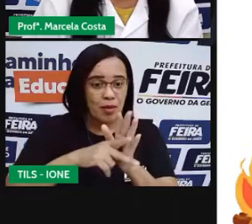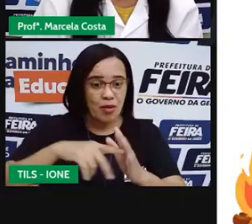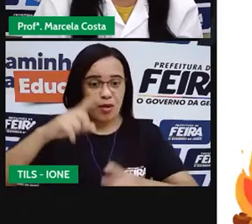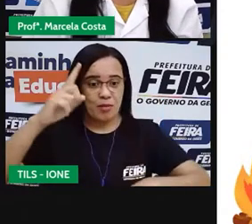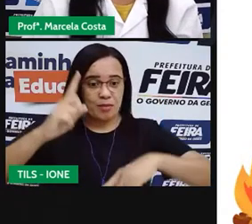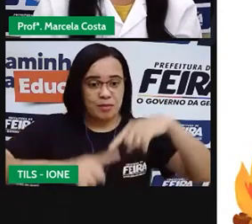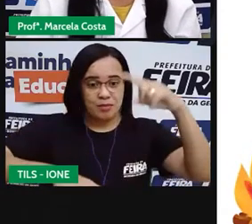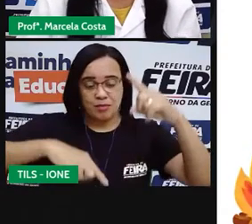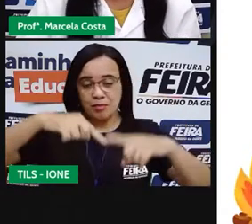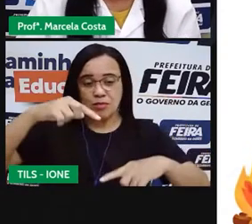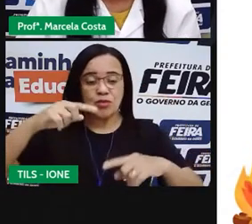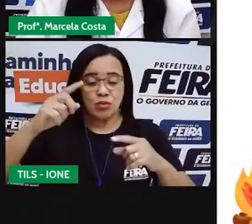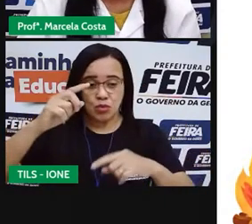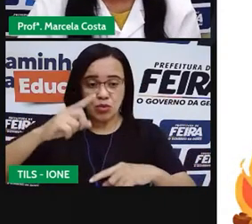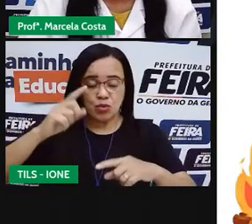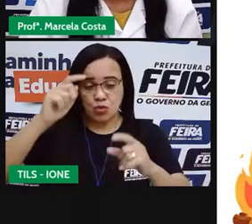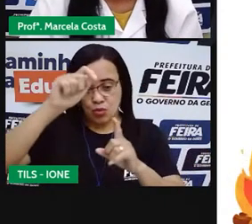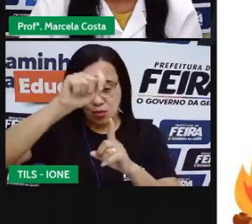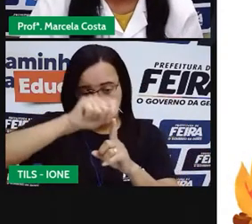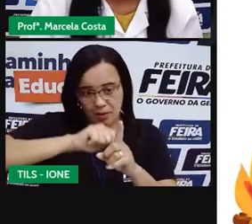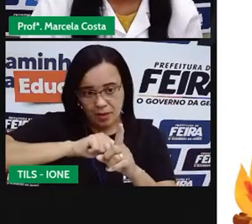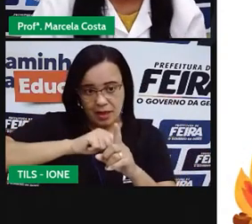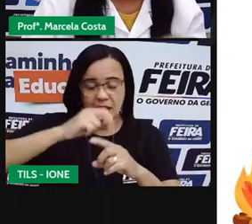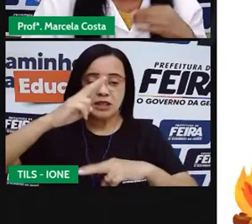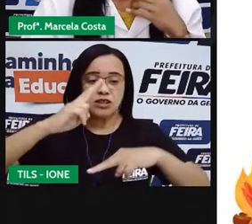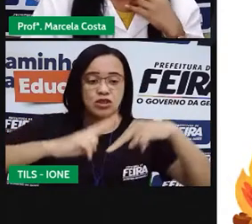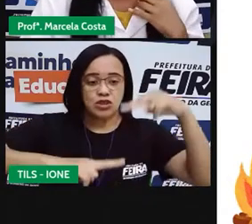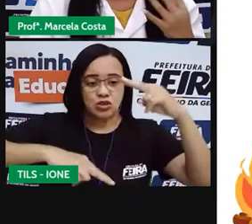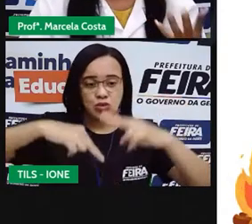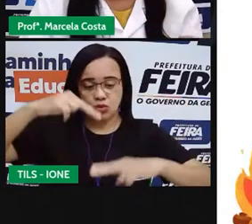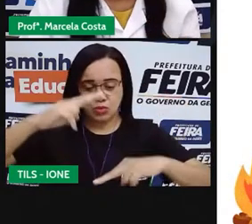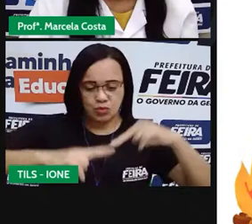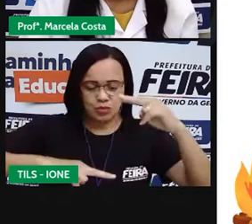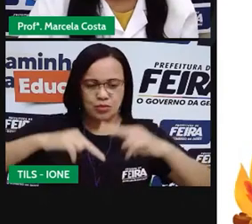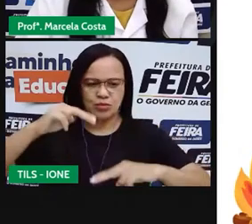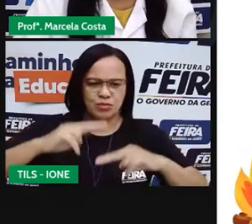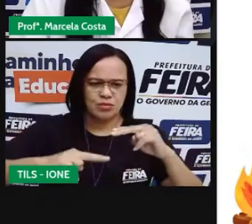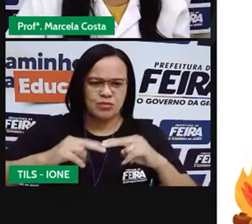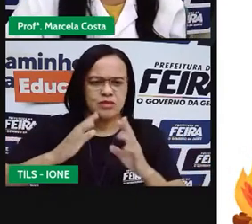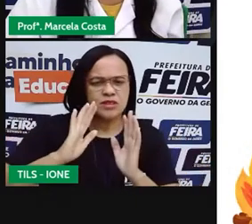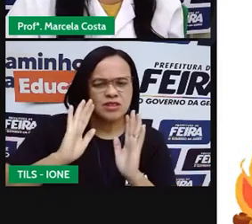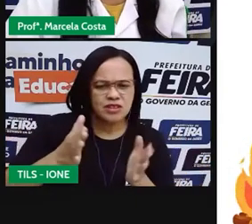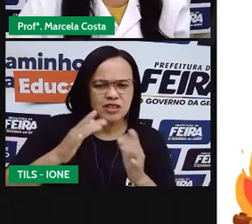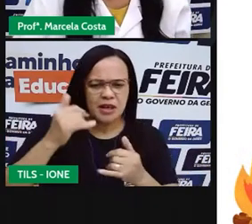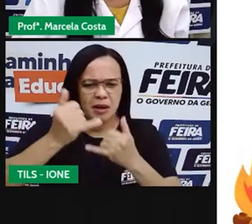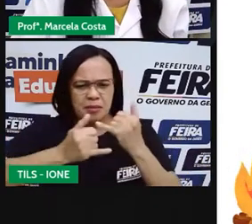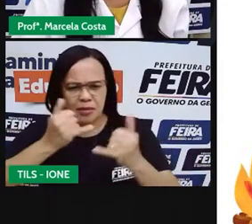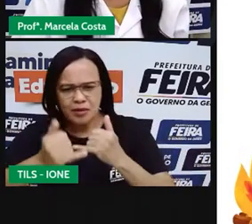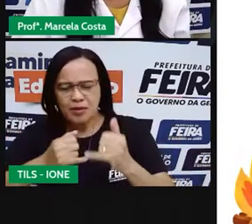Vocês já viram alguma pescaria? Já brincaram de pescaria?